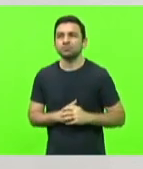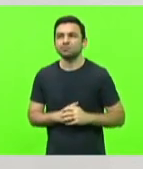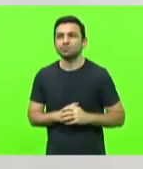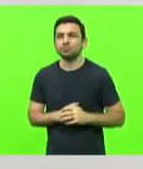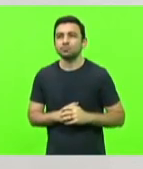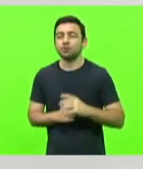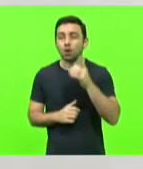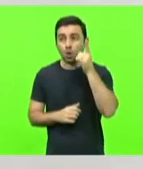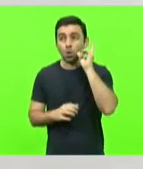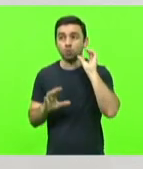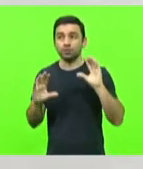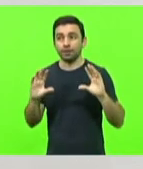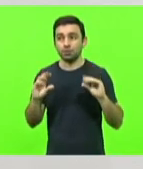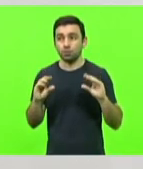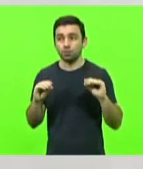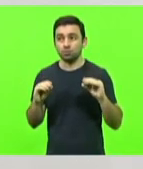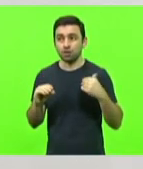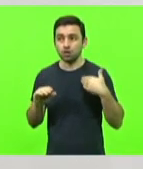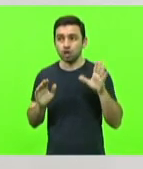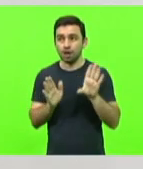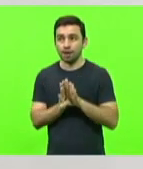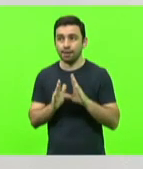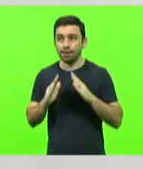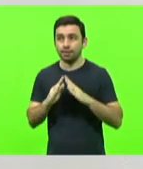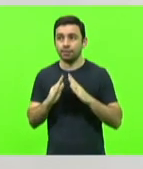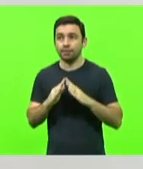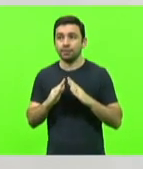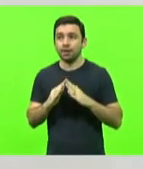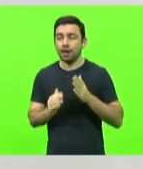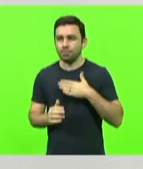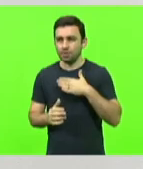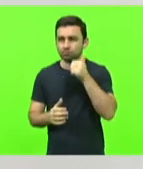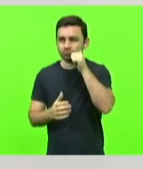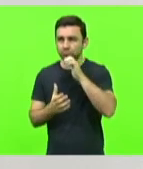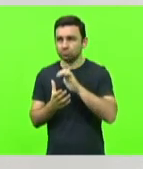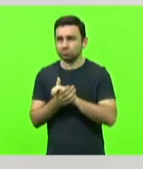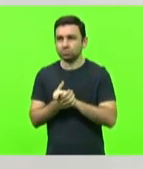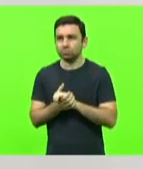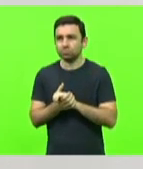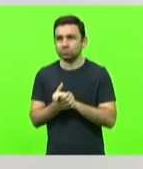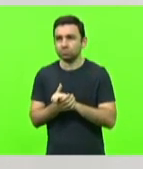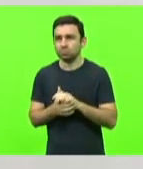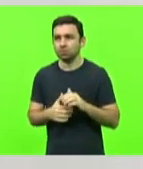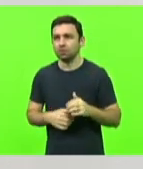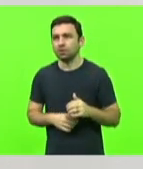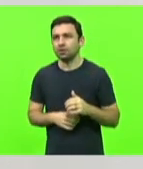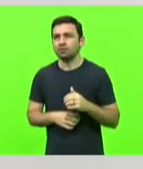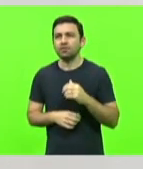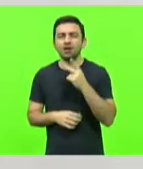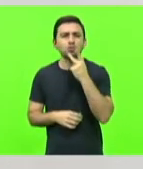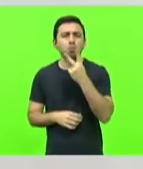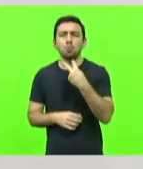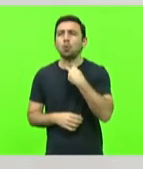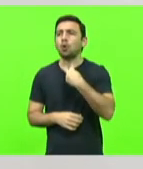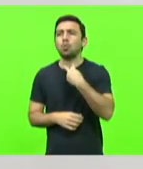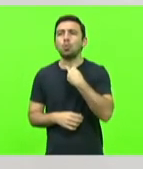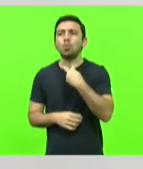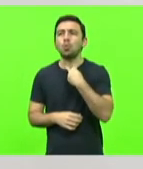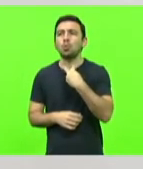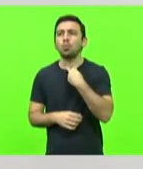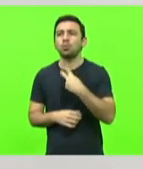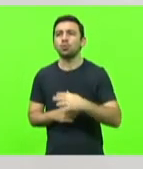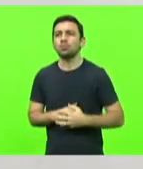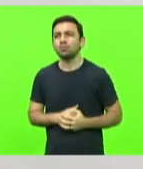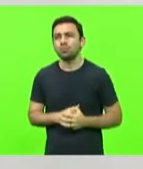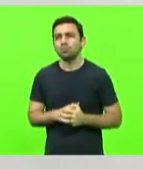Ontem à noite, ainda quando cheguei em casa, a minha esposa tinha comprado, ah, não pode falar, vou falar, eu vou falar,